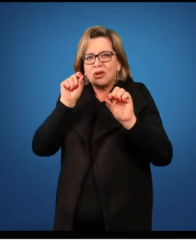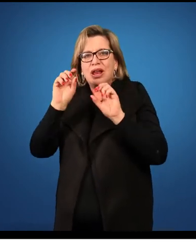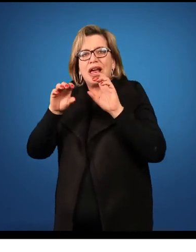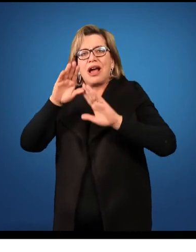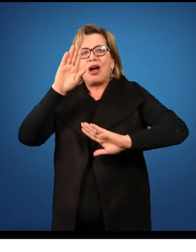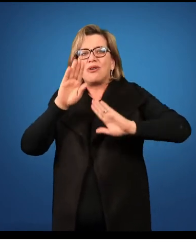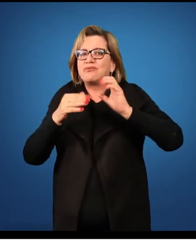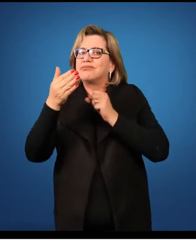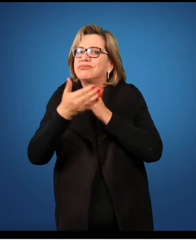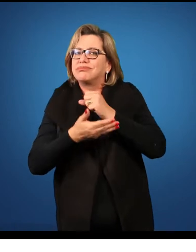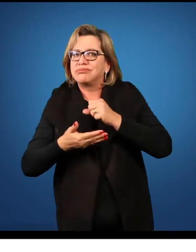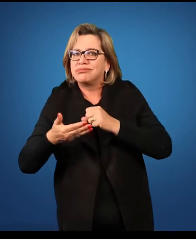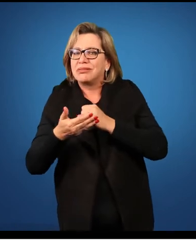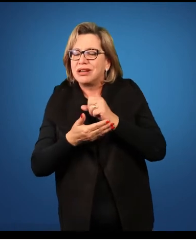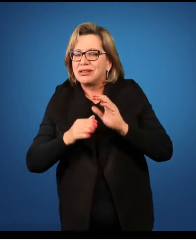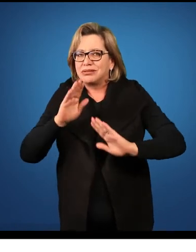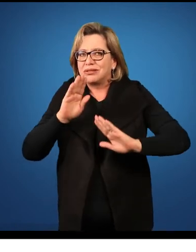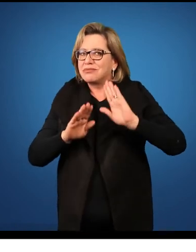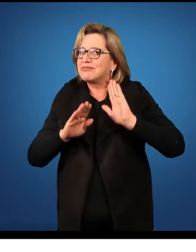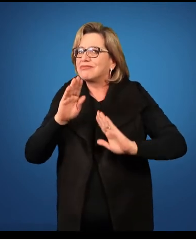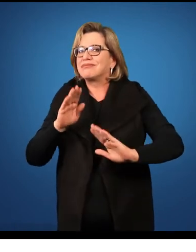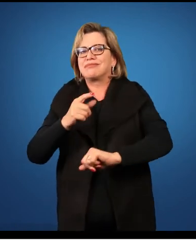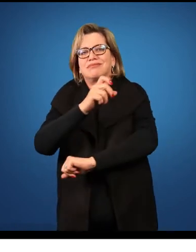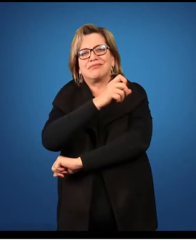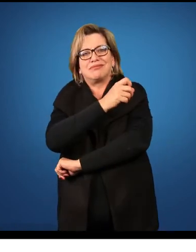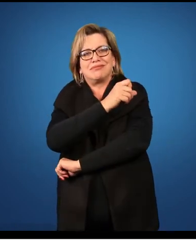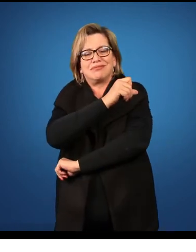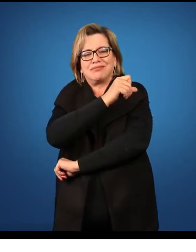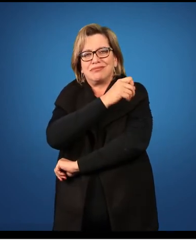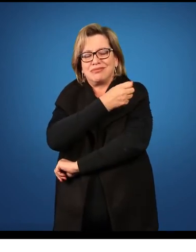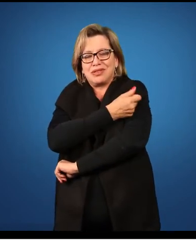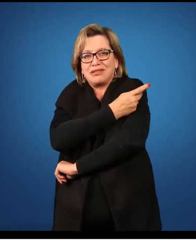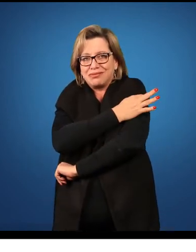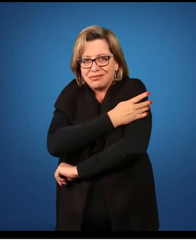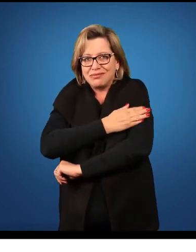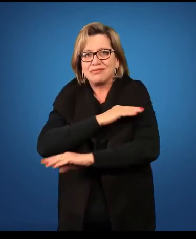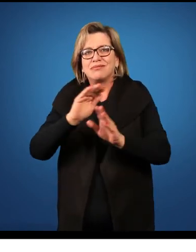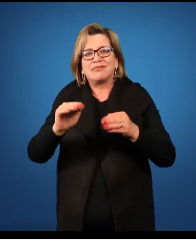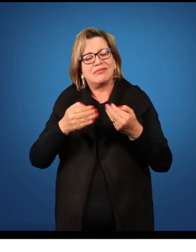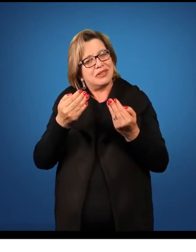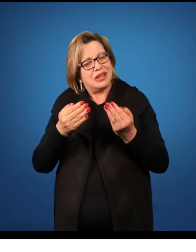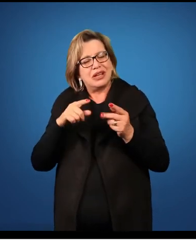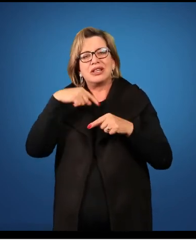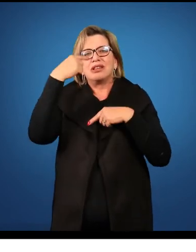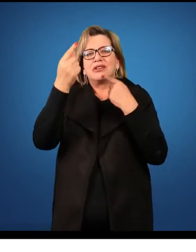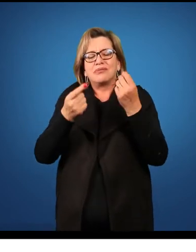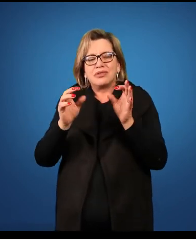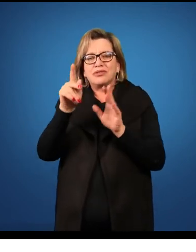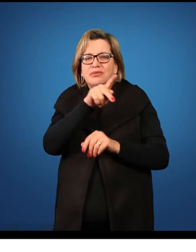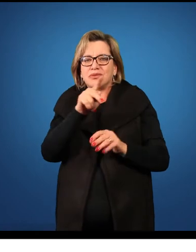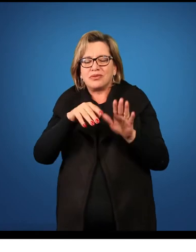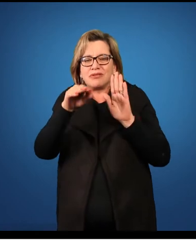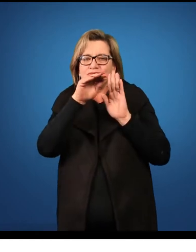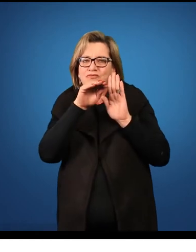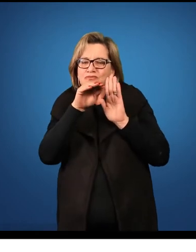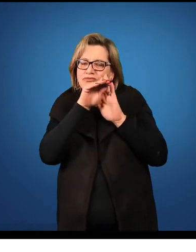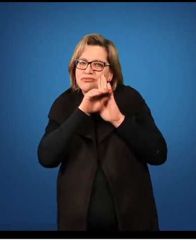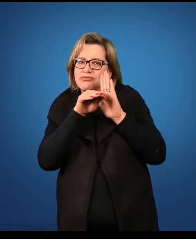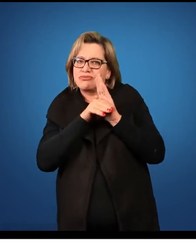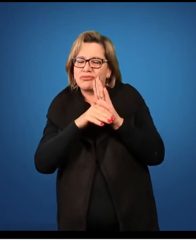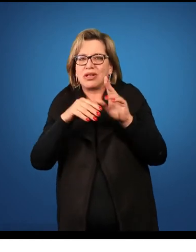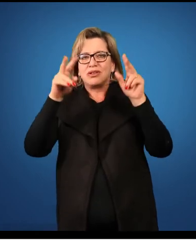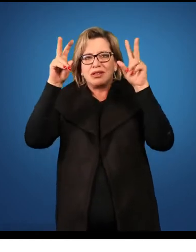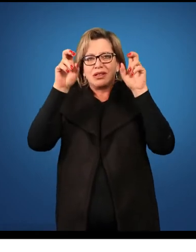conteúdos básicos, dependendo da série de ensino, e a partir disso, o professor vai planejar os conteúdos específicos que ele vai trabalhar na sala de aula.